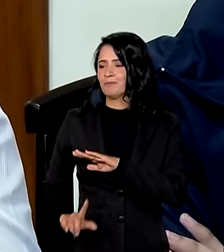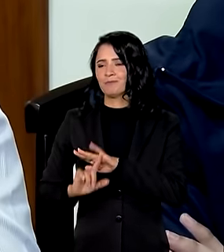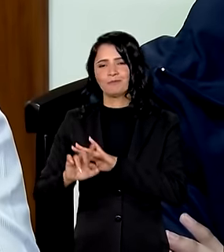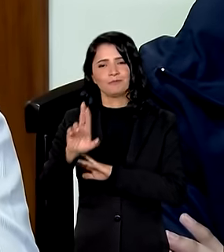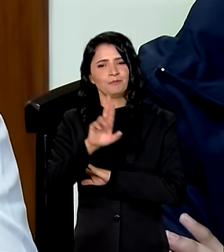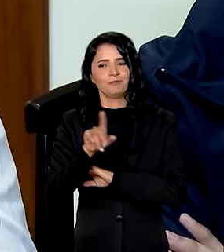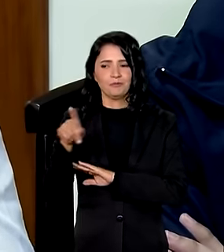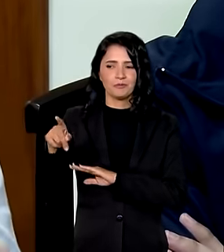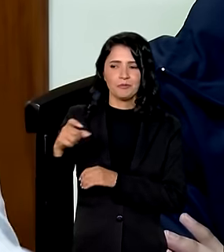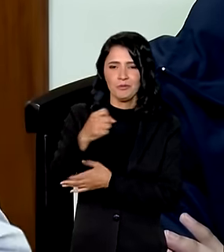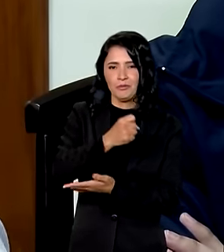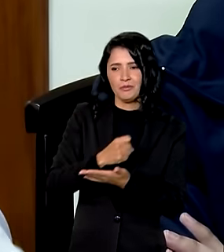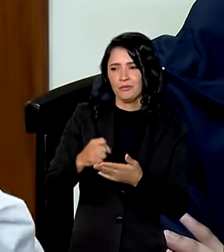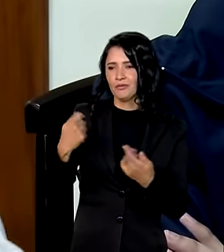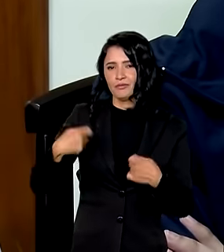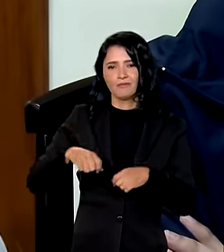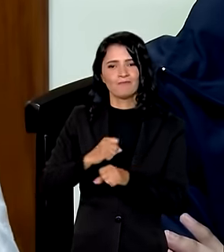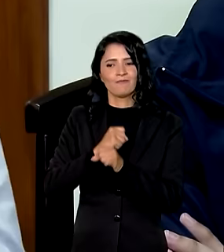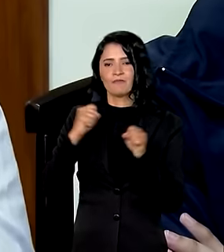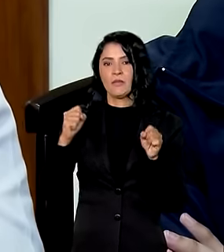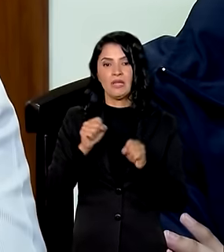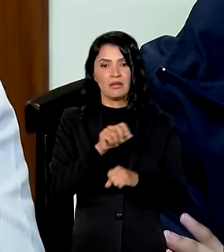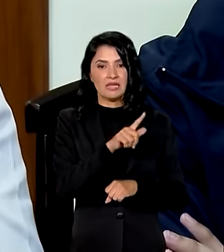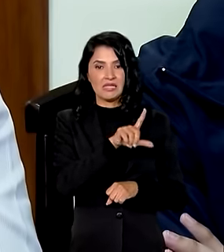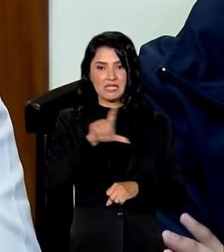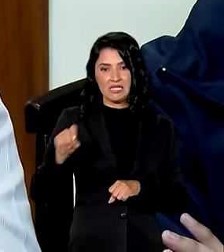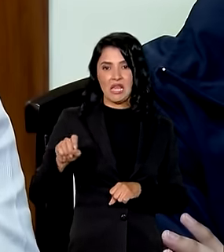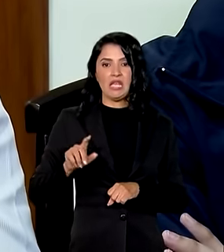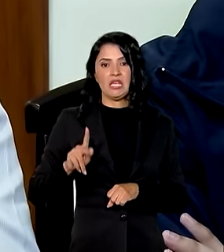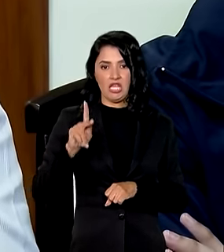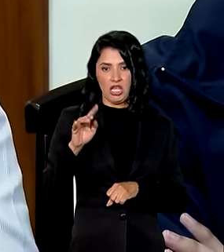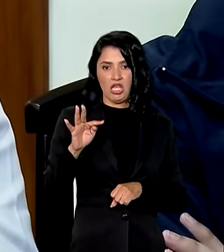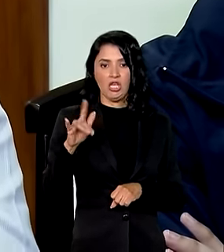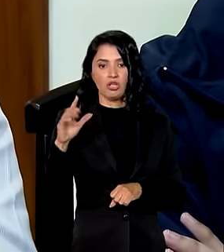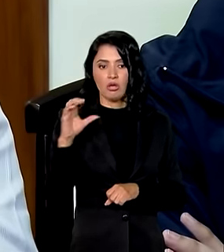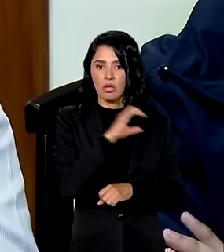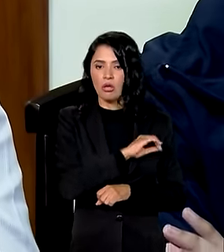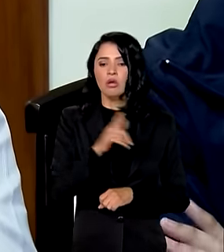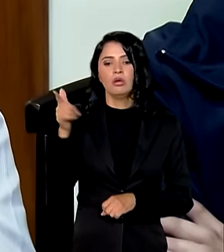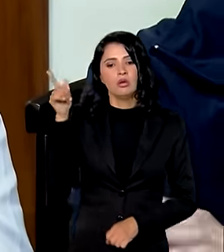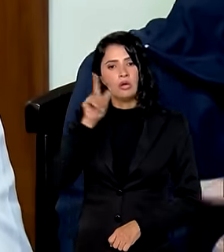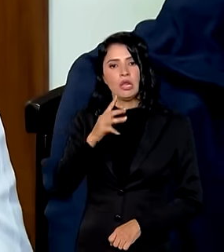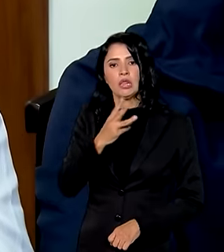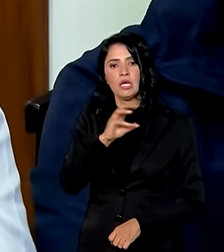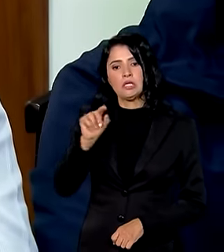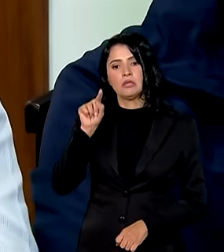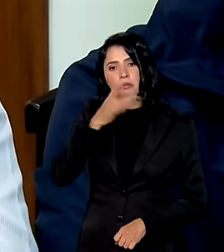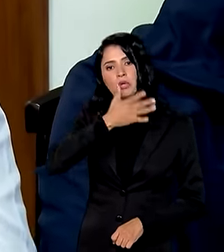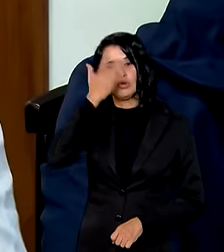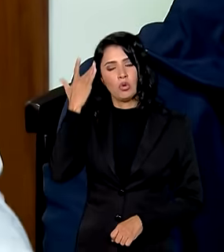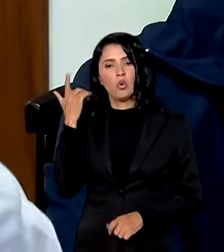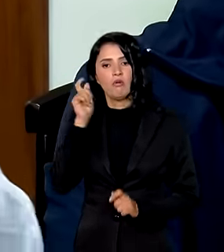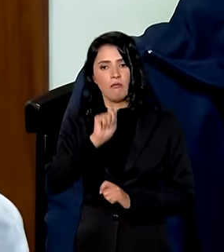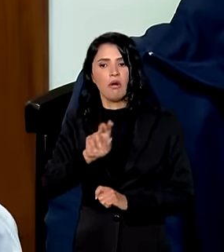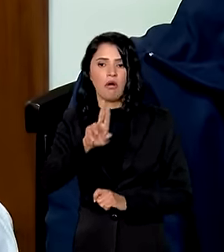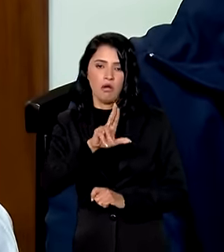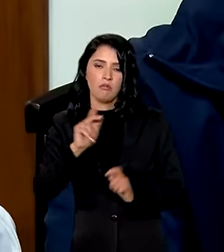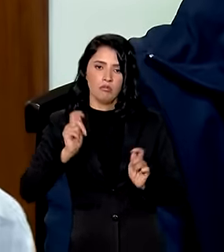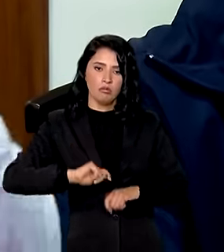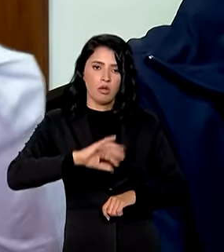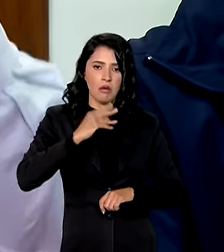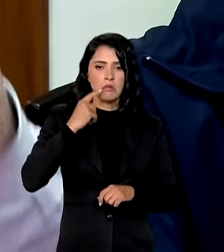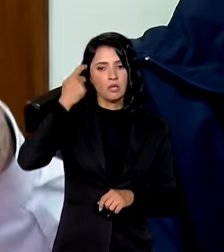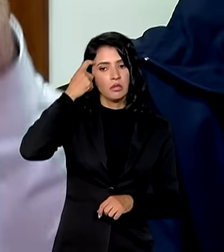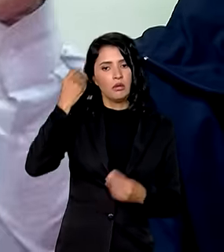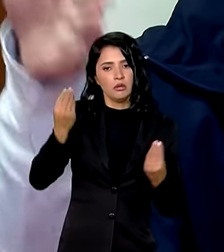do uso dessas medicações e com esses 100 kits de emergência são alcançadas 300 mil pessoas pensando inclusive nessa